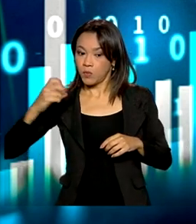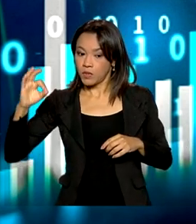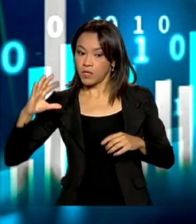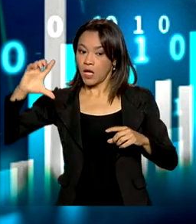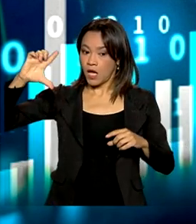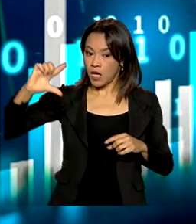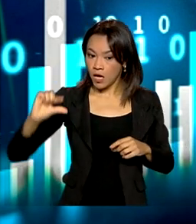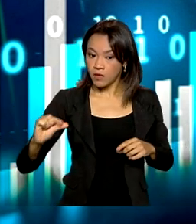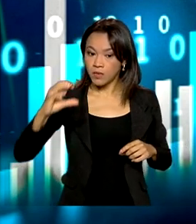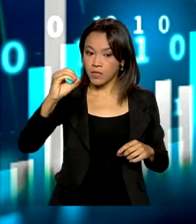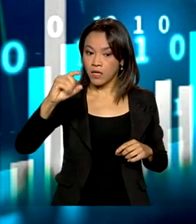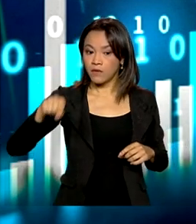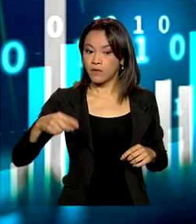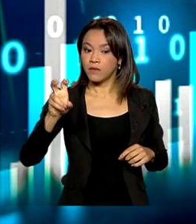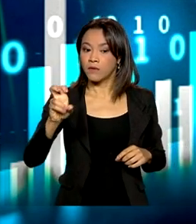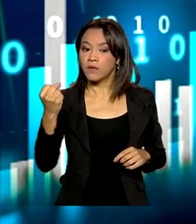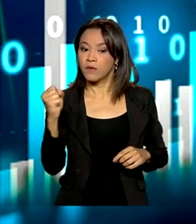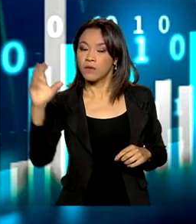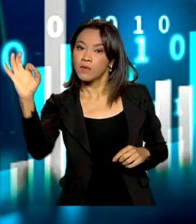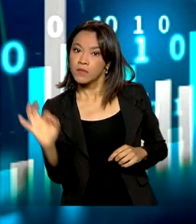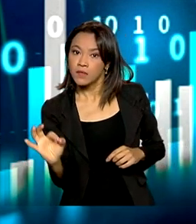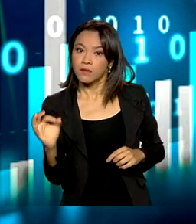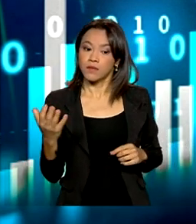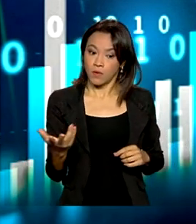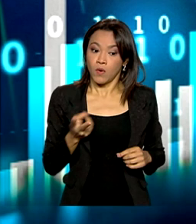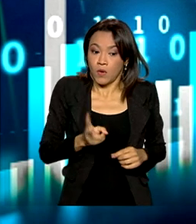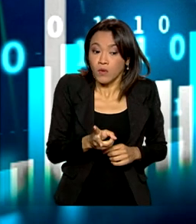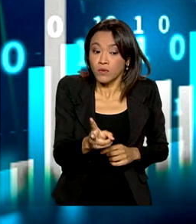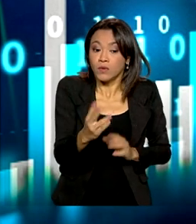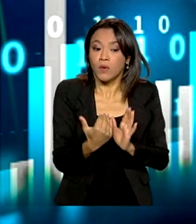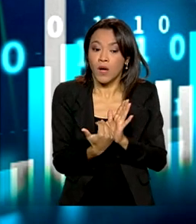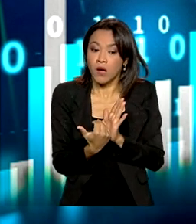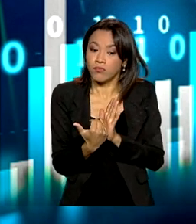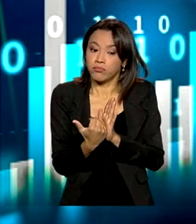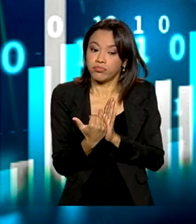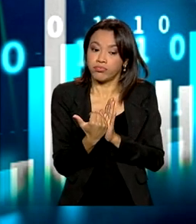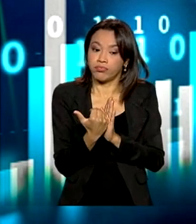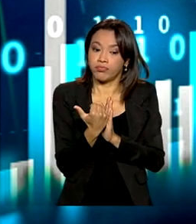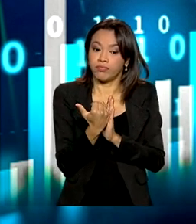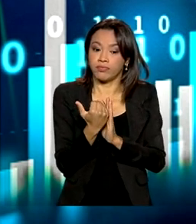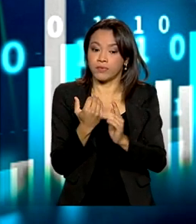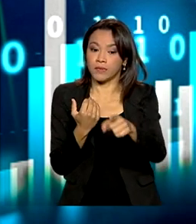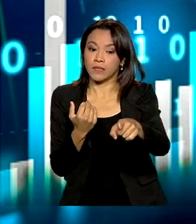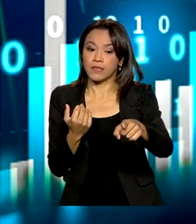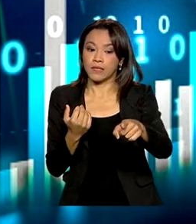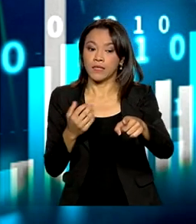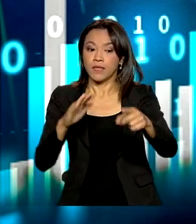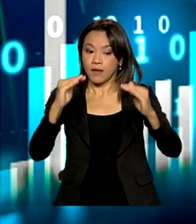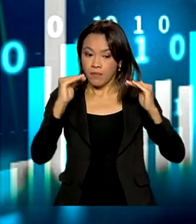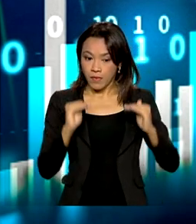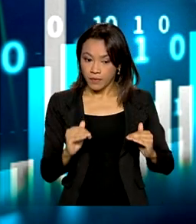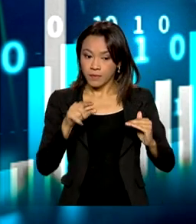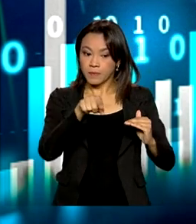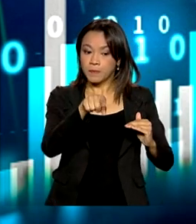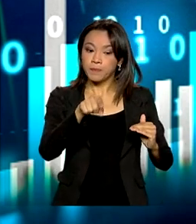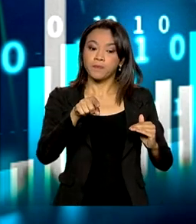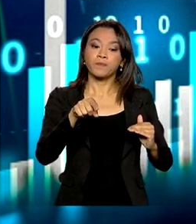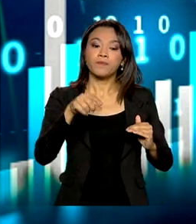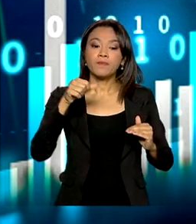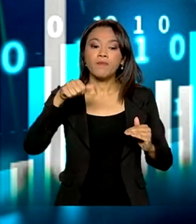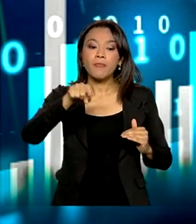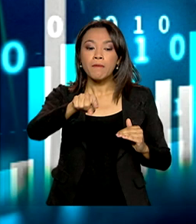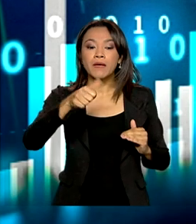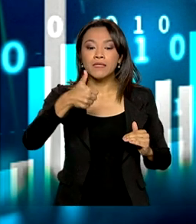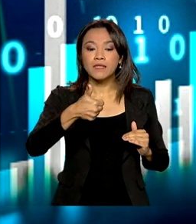acumulado de 12 meses continua elevado em 10,2%, mas já abaixo dos 10,42%